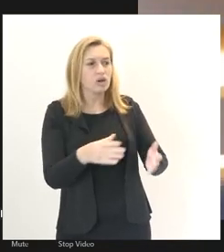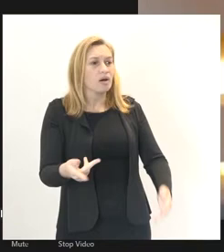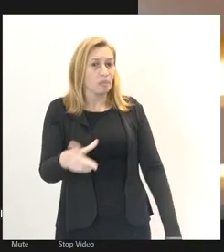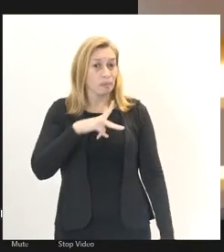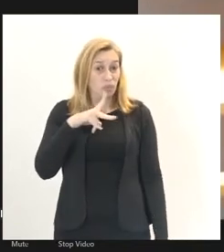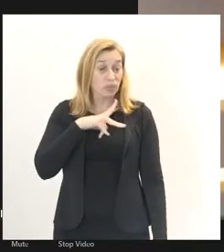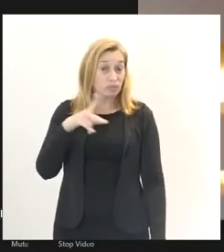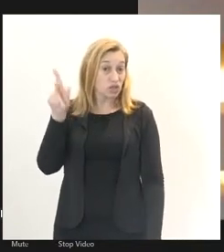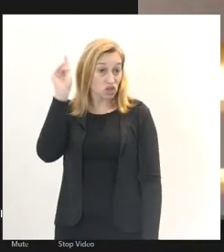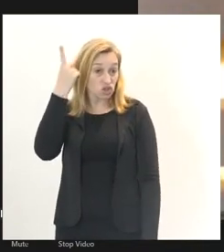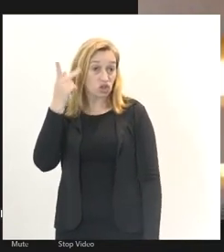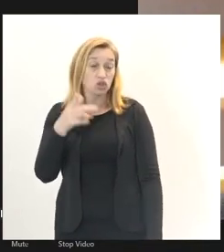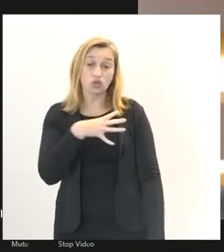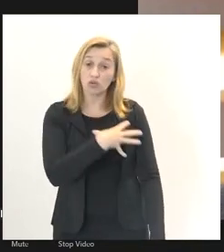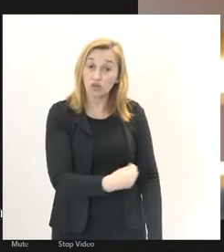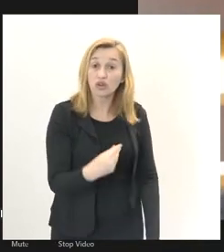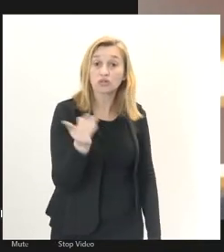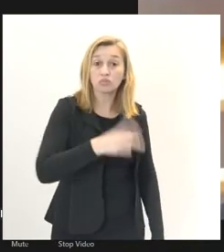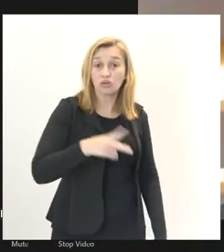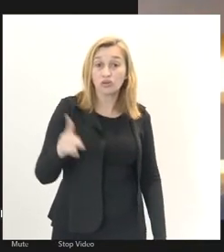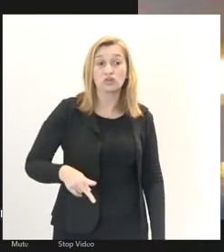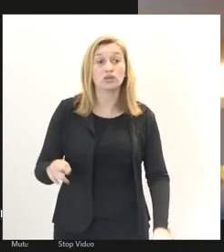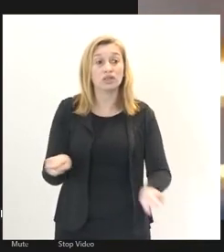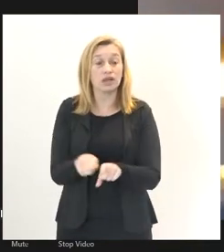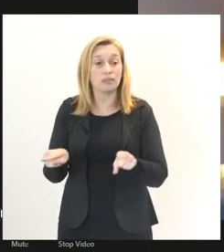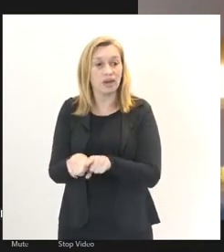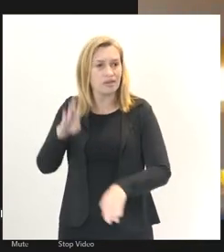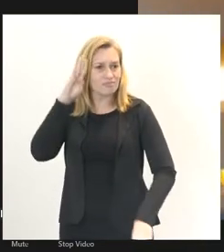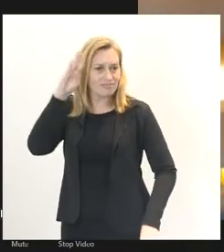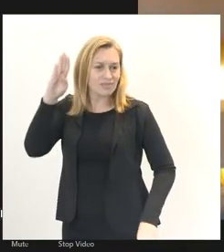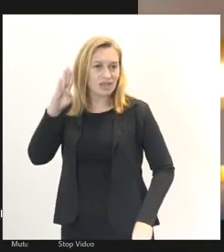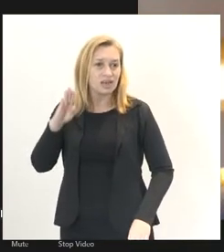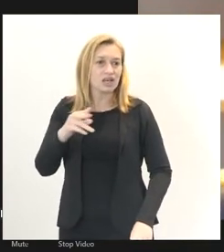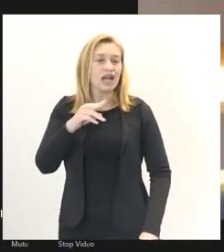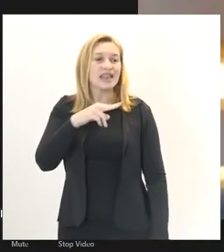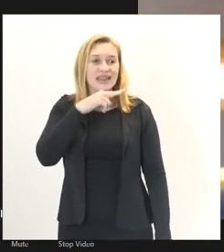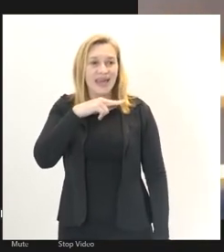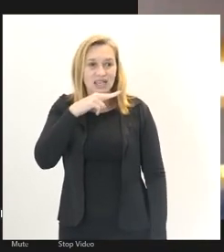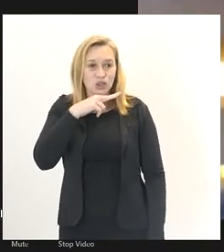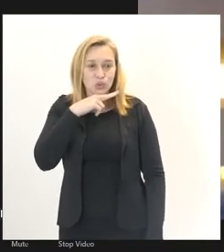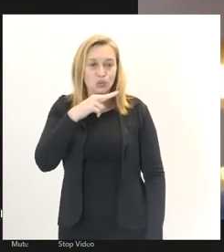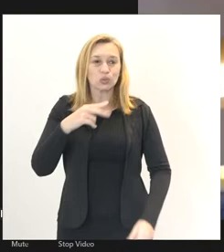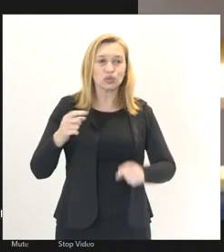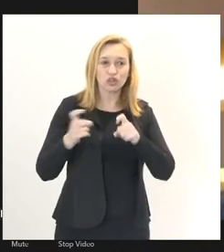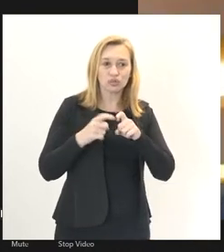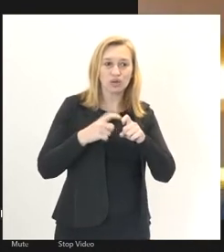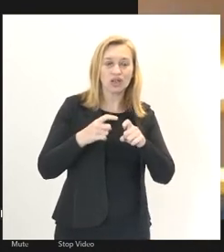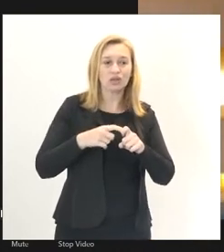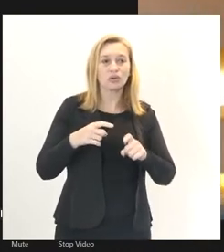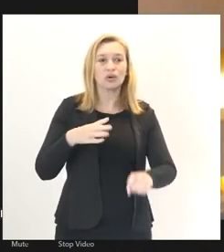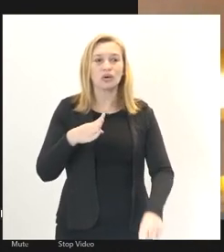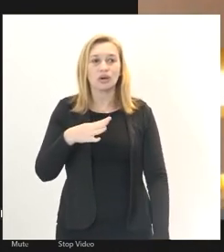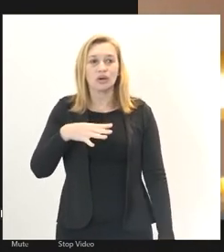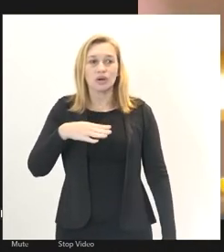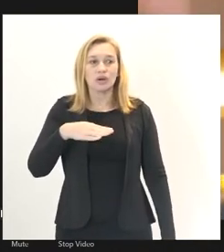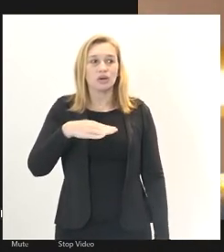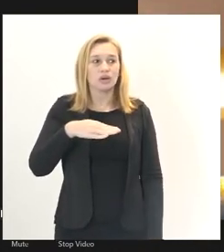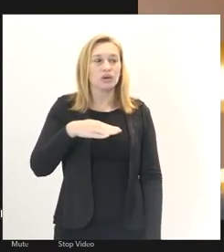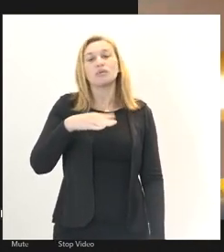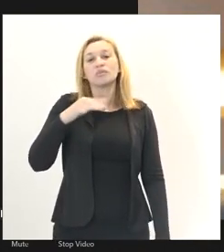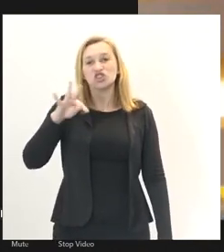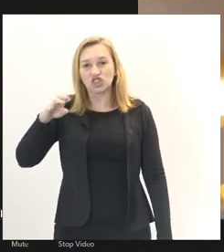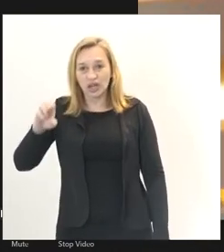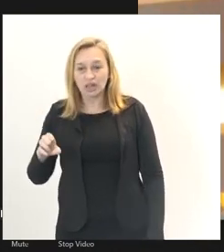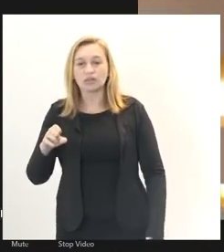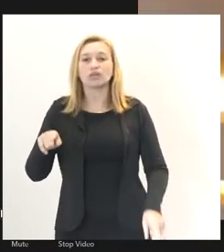Eu sou filho de professora e de militar, neto de médico, bisneto de médico, todos servidores públicos e eu